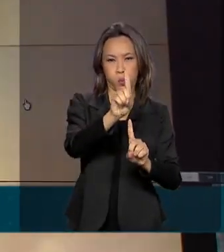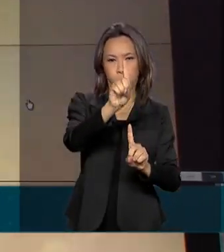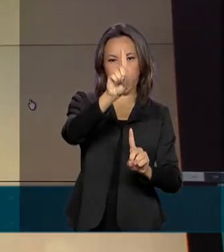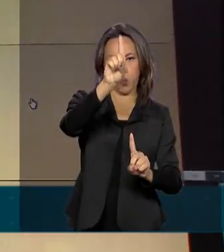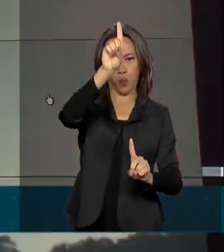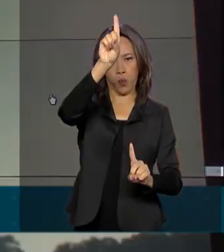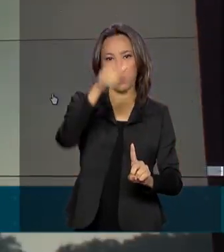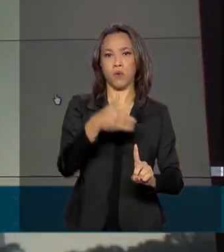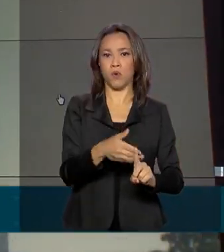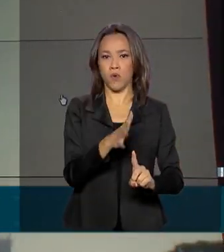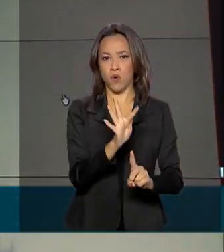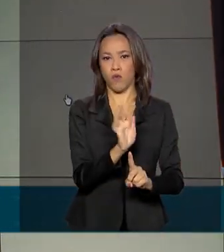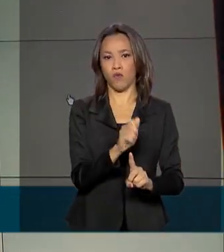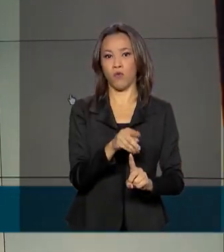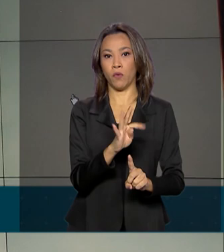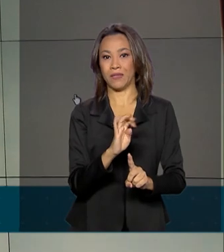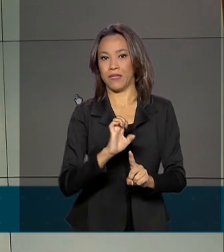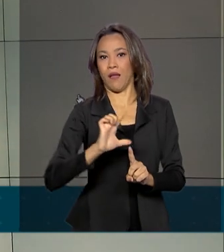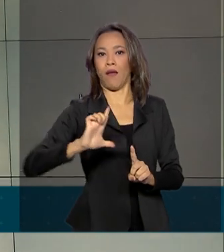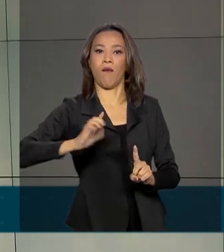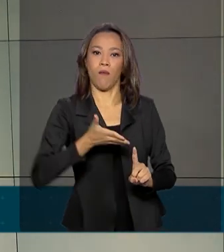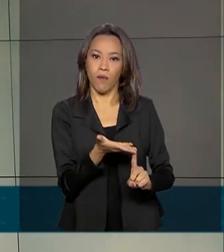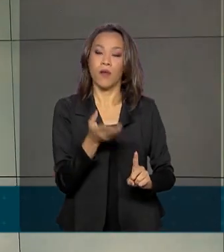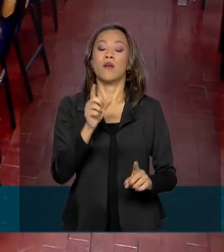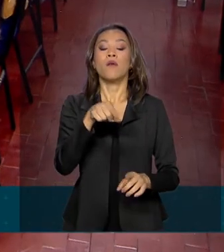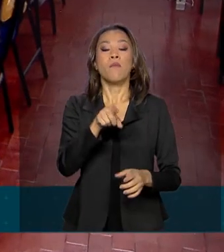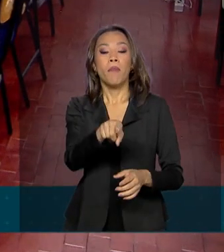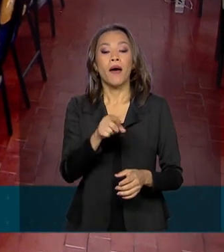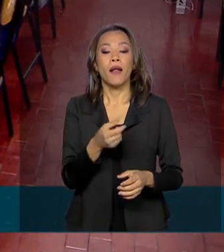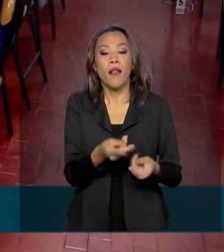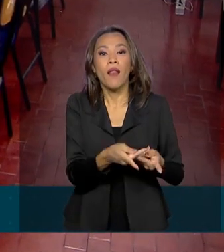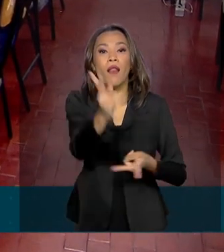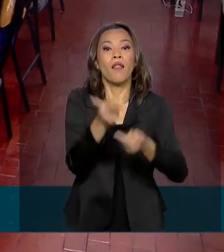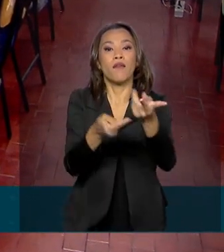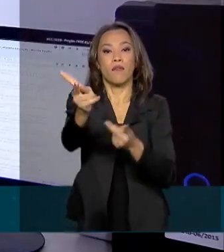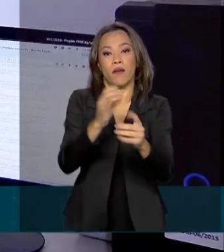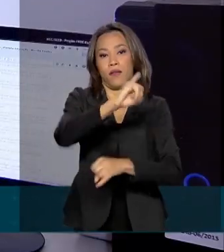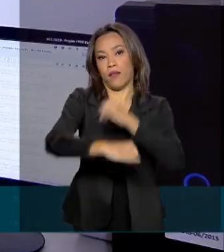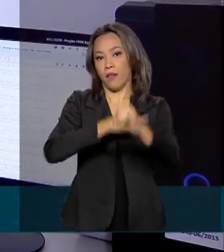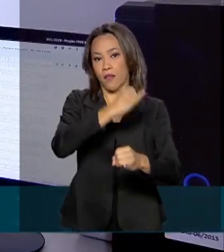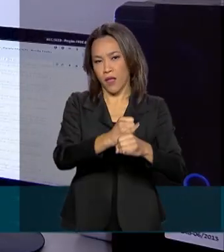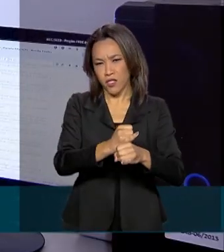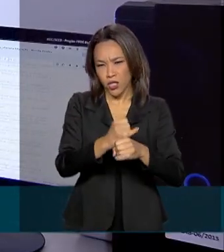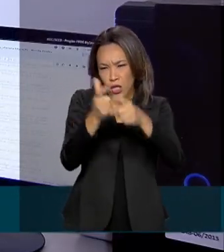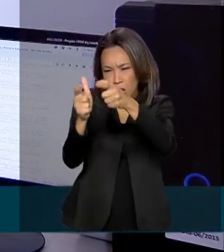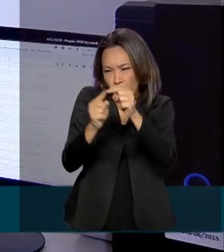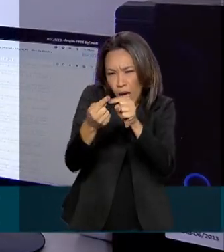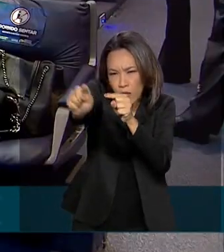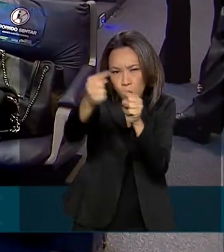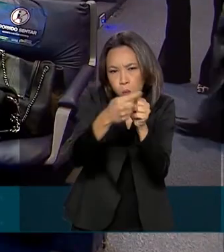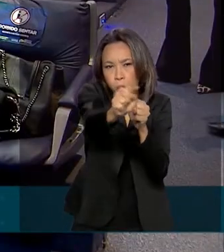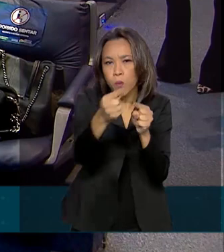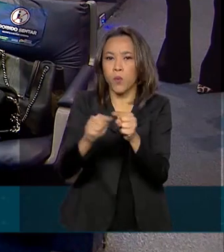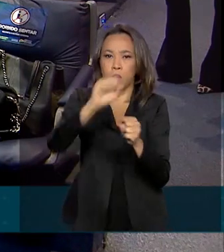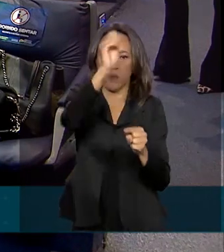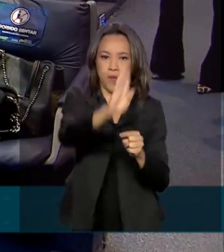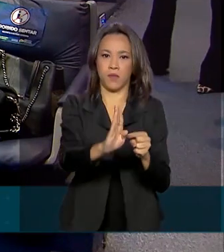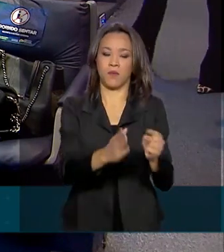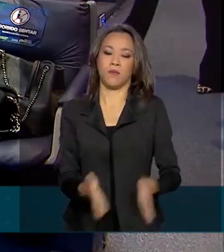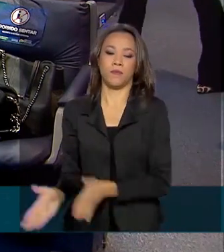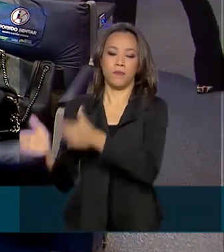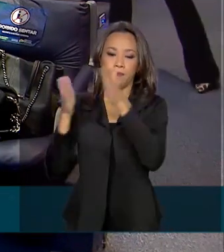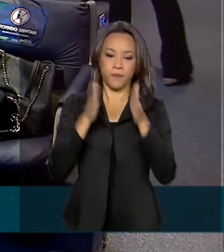defesa e comunicações estratégicas, permitindo levar a internet às áreas mais remotas do país. Vai ajudar a